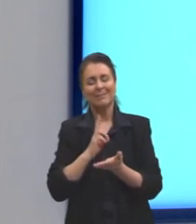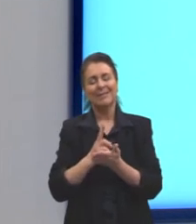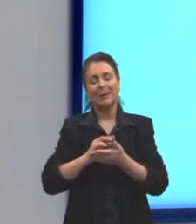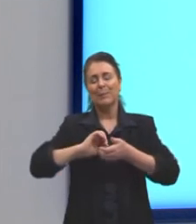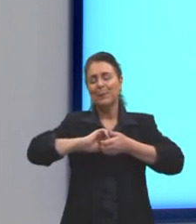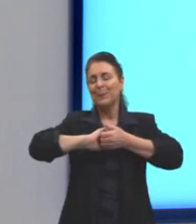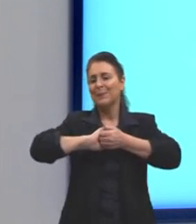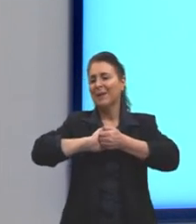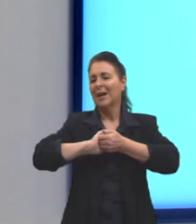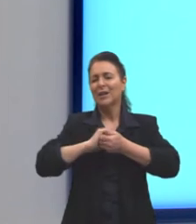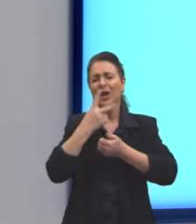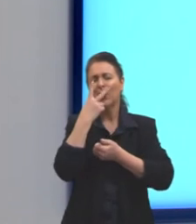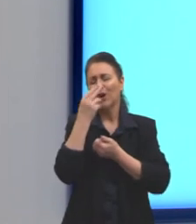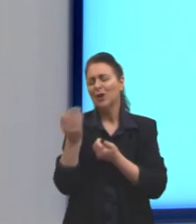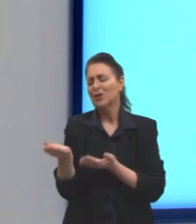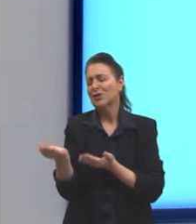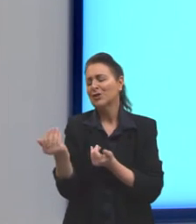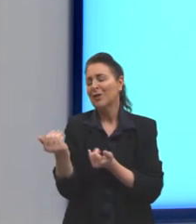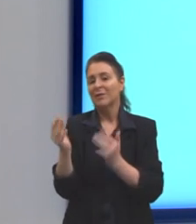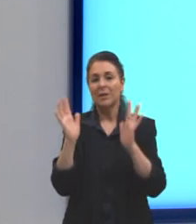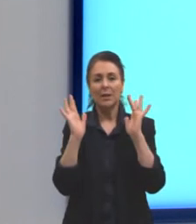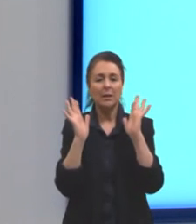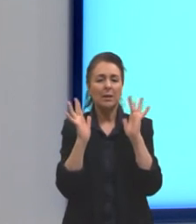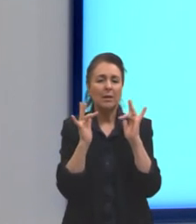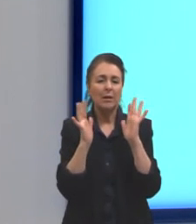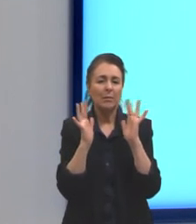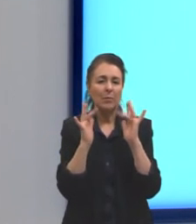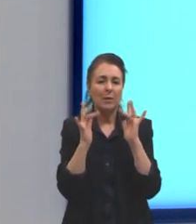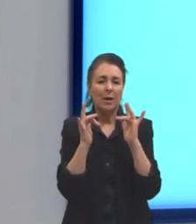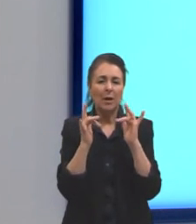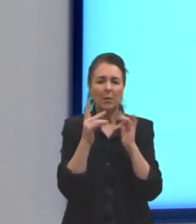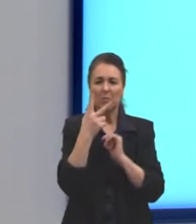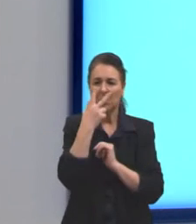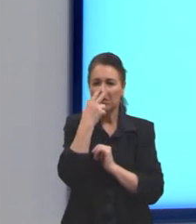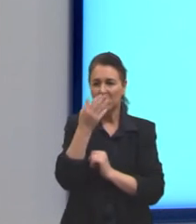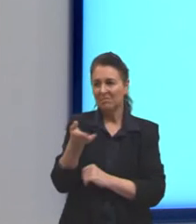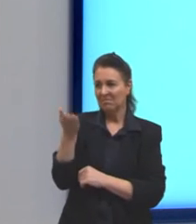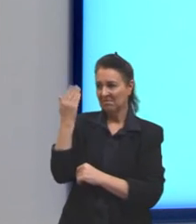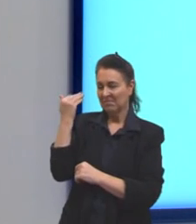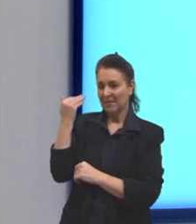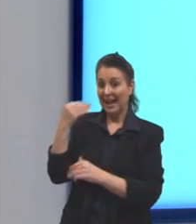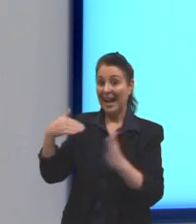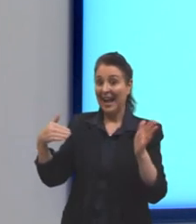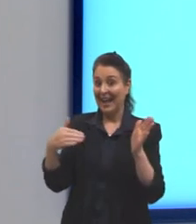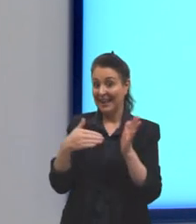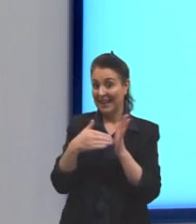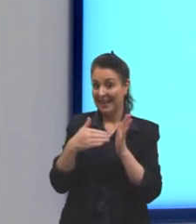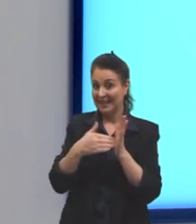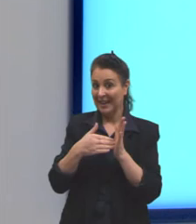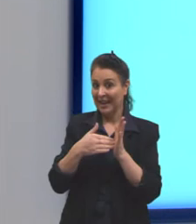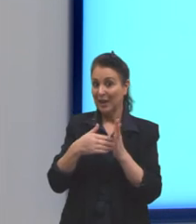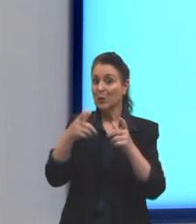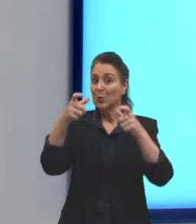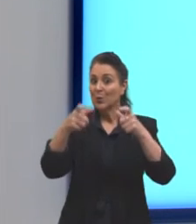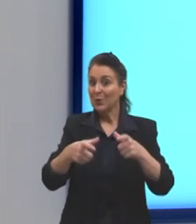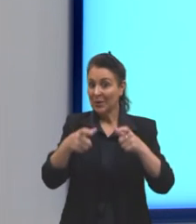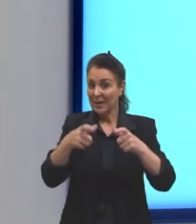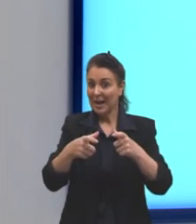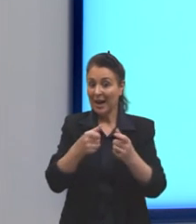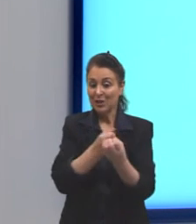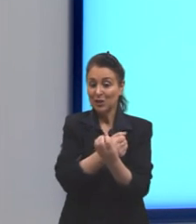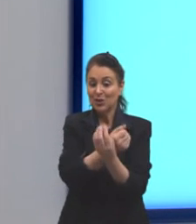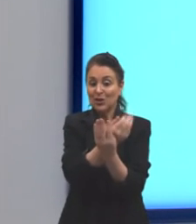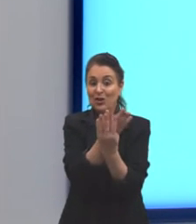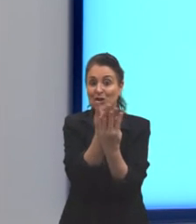dadas e namoramos como nos velhos tempos. Até no cassino. O azul do mar é incrível